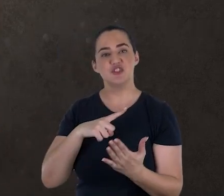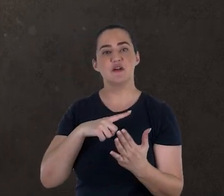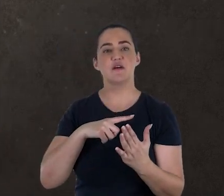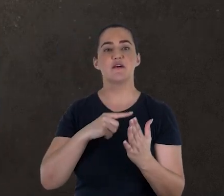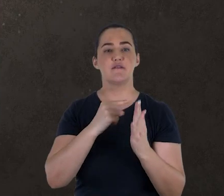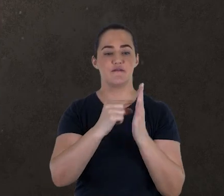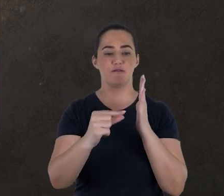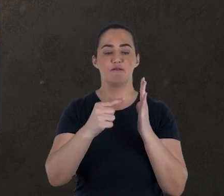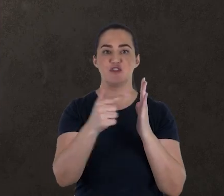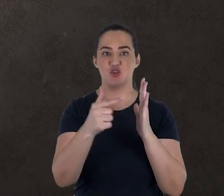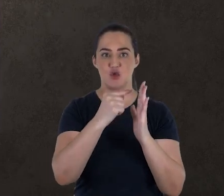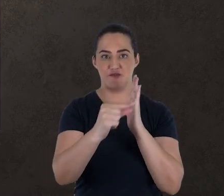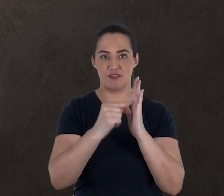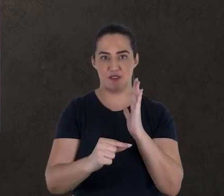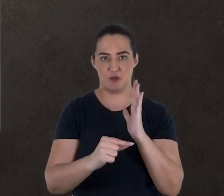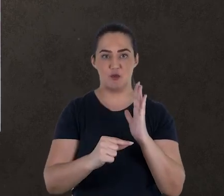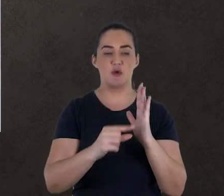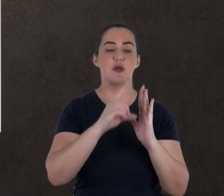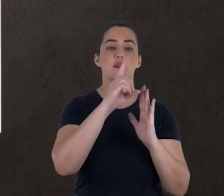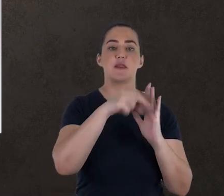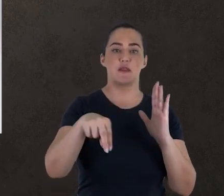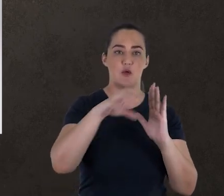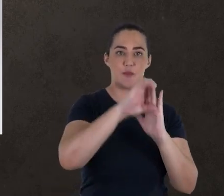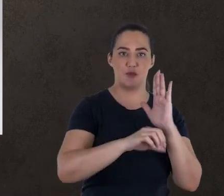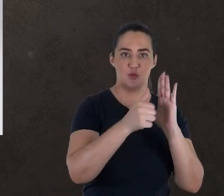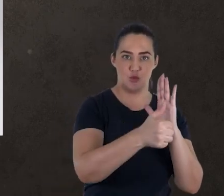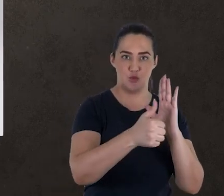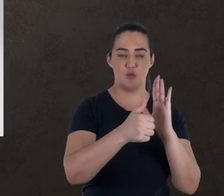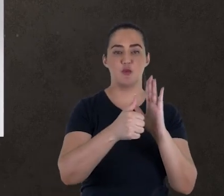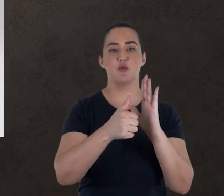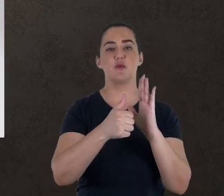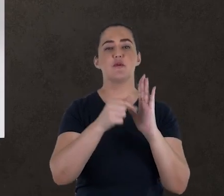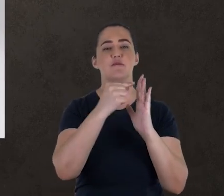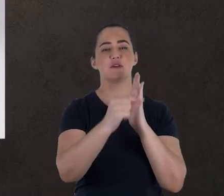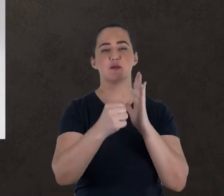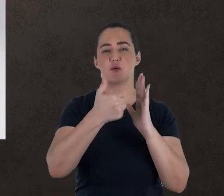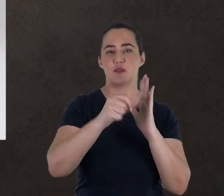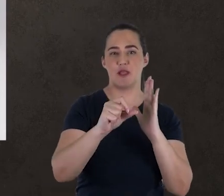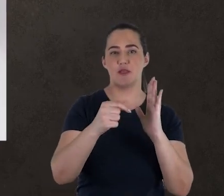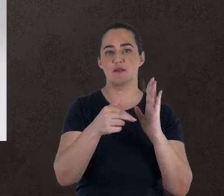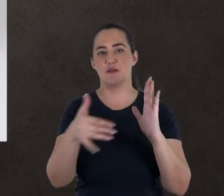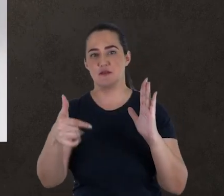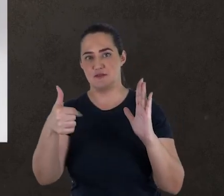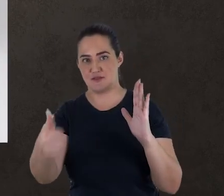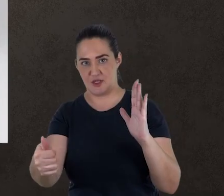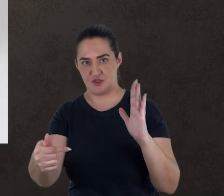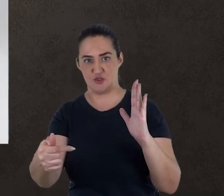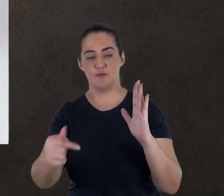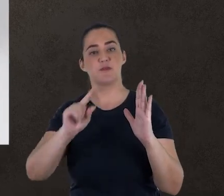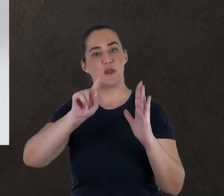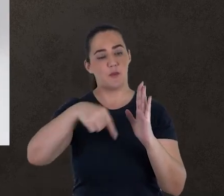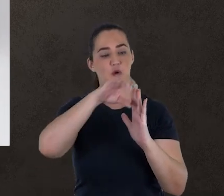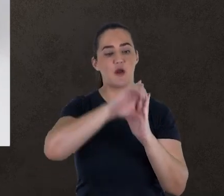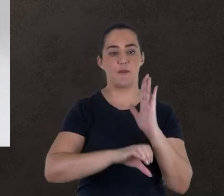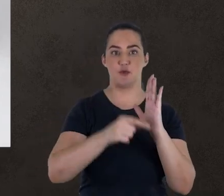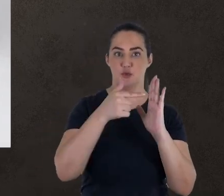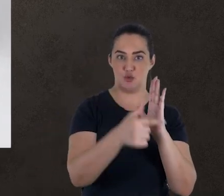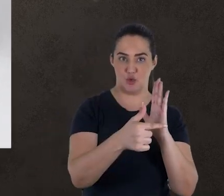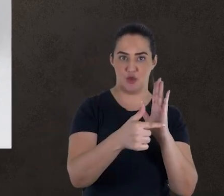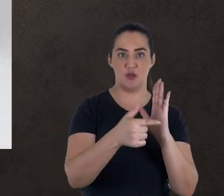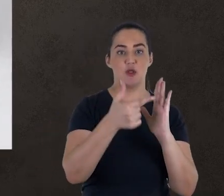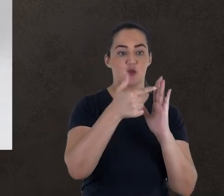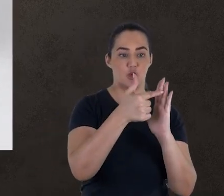Daniel capítulo 1 a capítulo 3, a saber, Daniel capítulo 1, versículos 10 a 17, depois do capítulo 2,